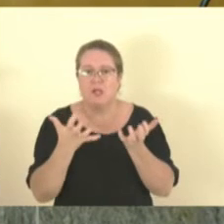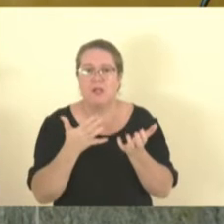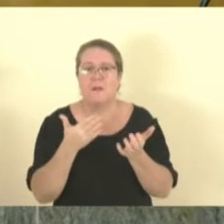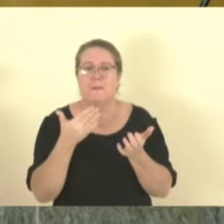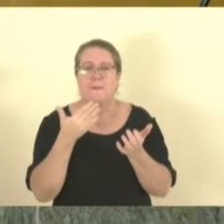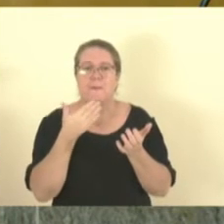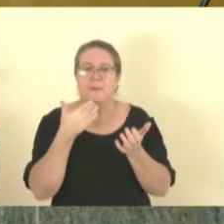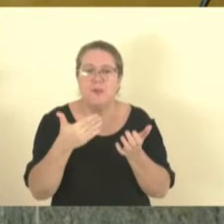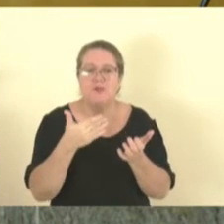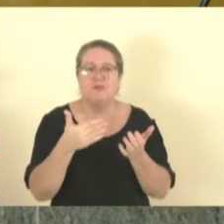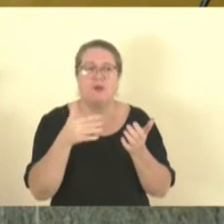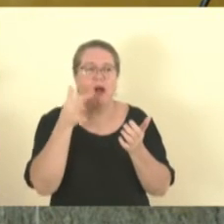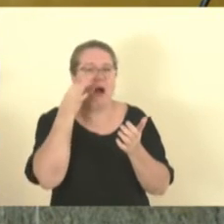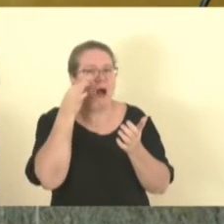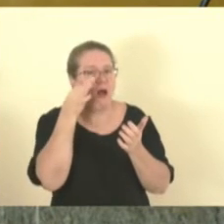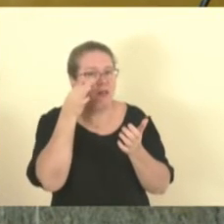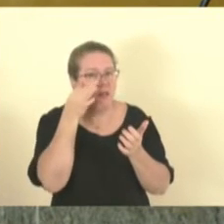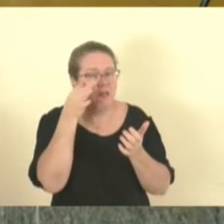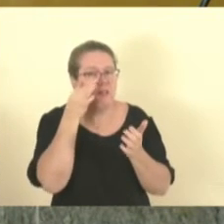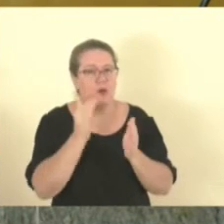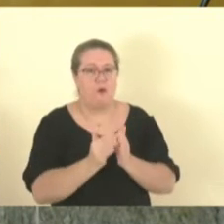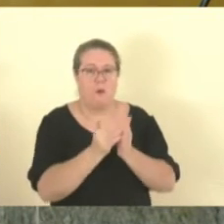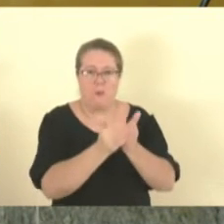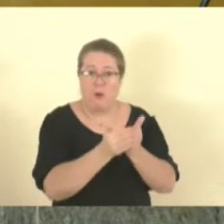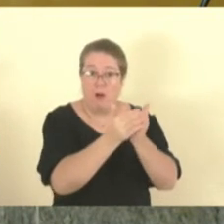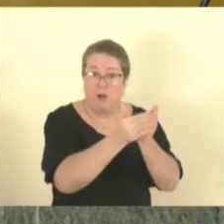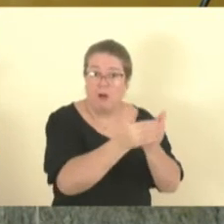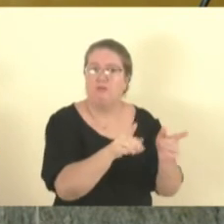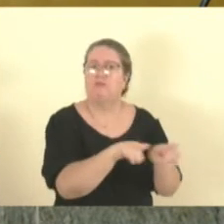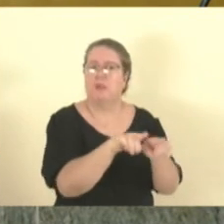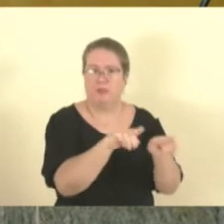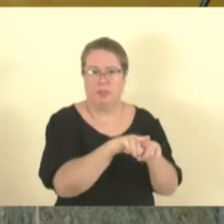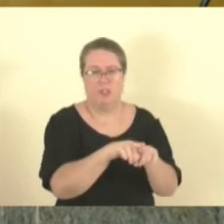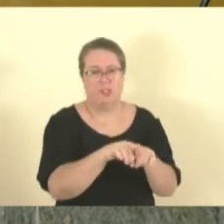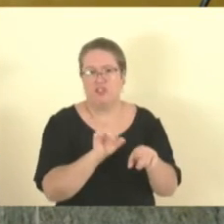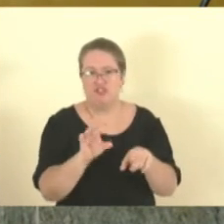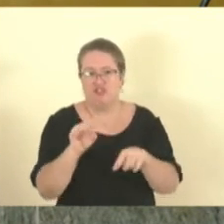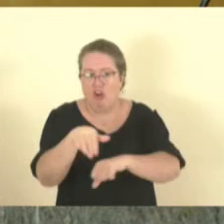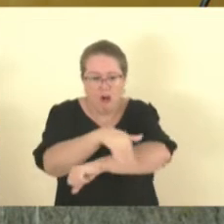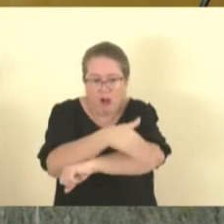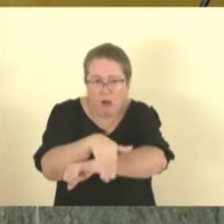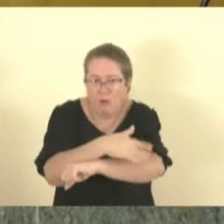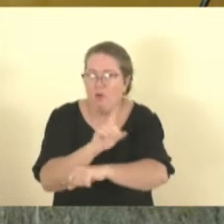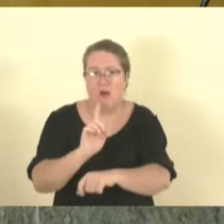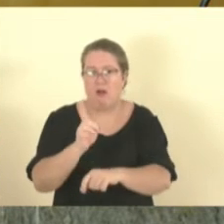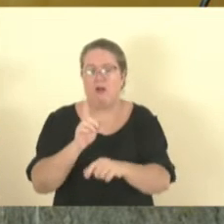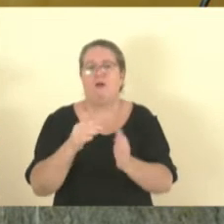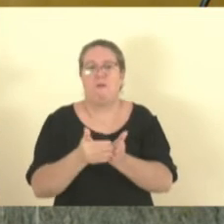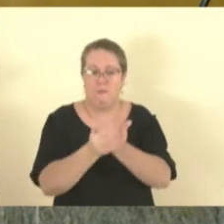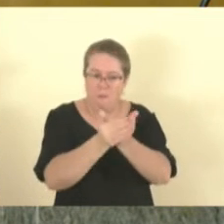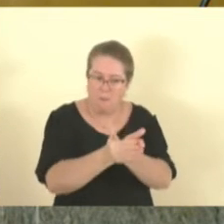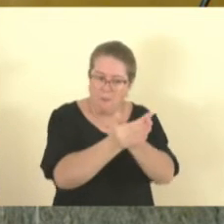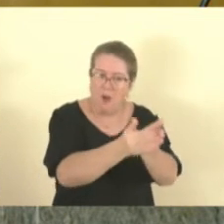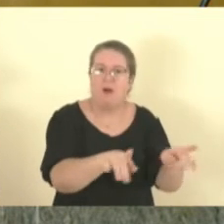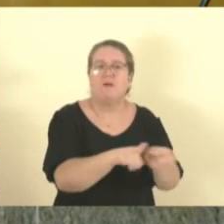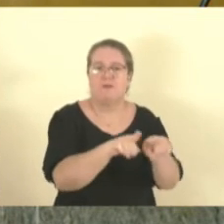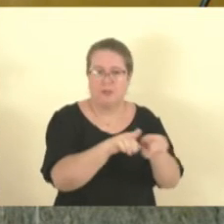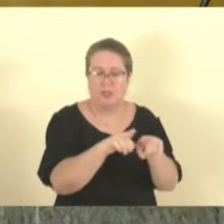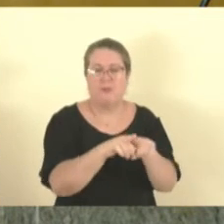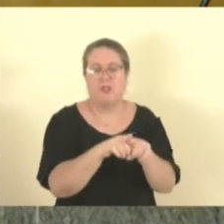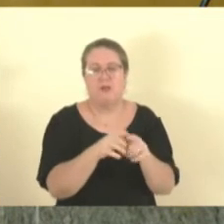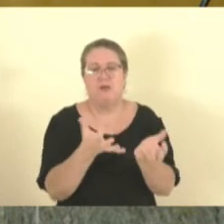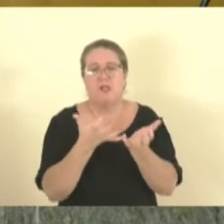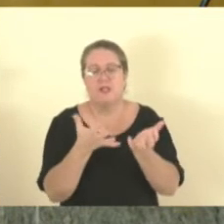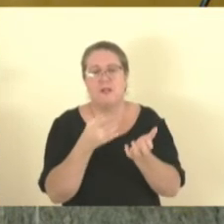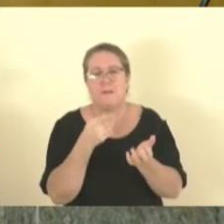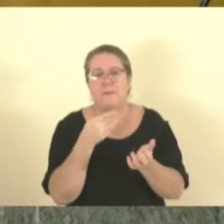às embarcações, mas nós temos que chamar a atenção das pessoas, inclusive que são proprietários de